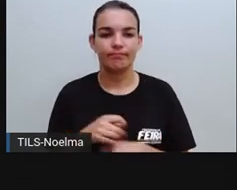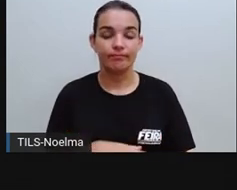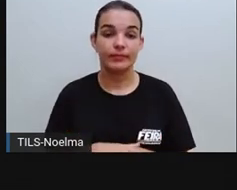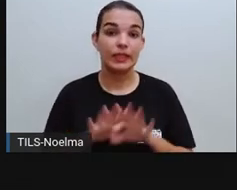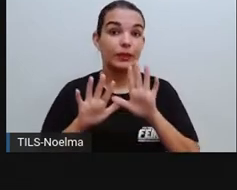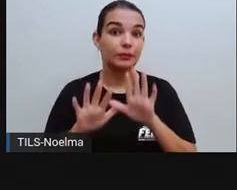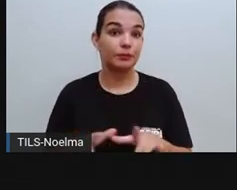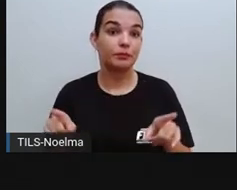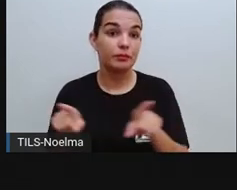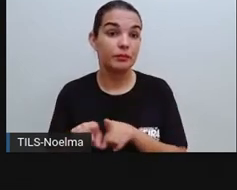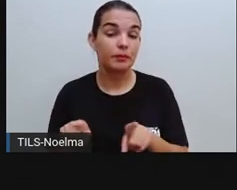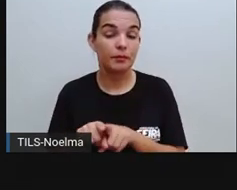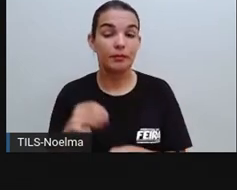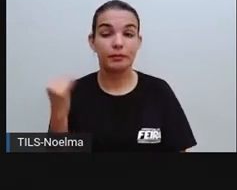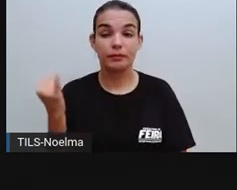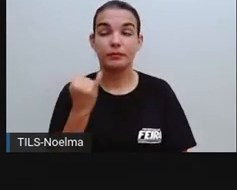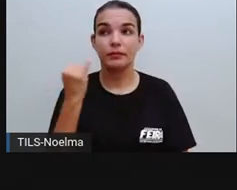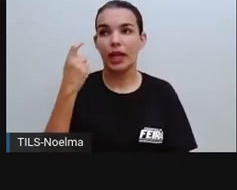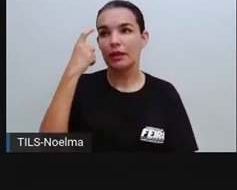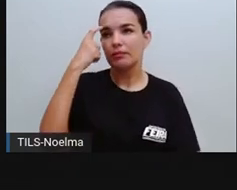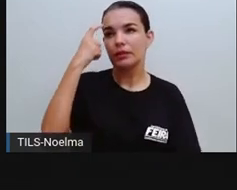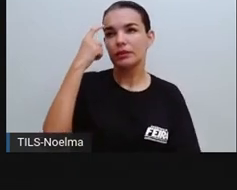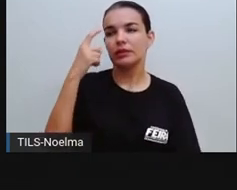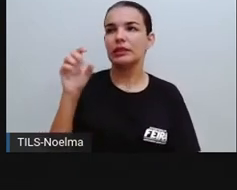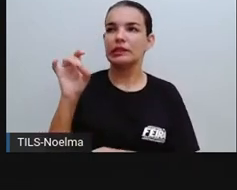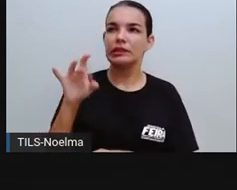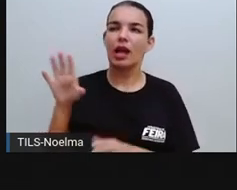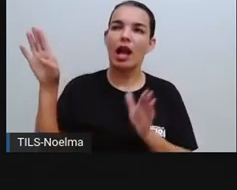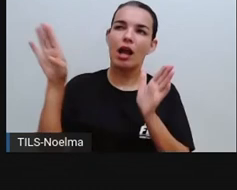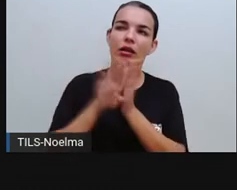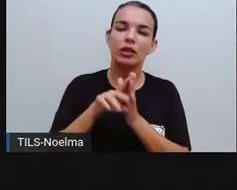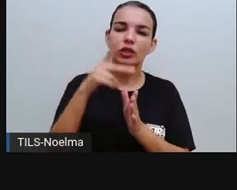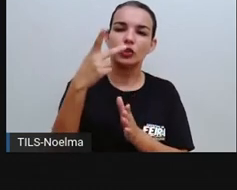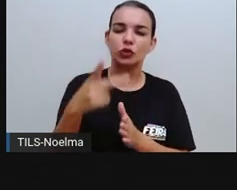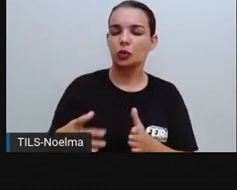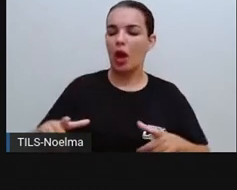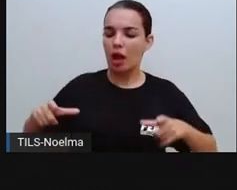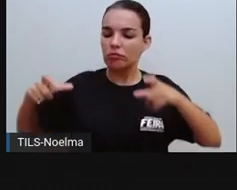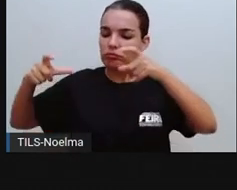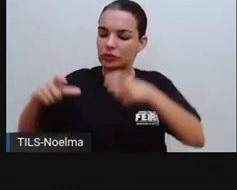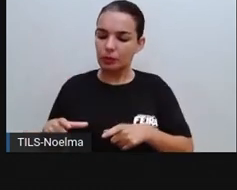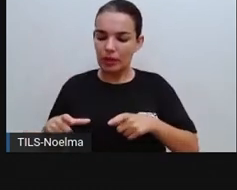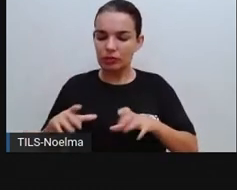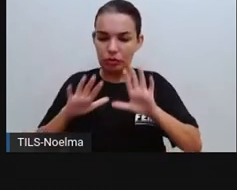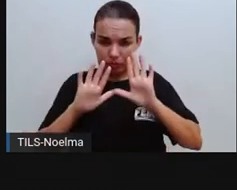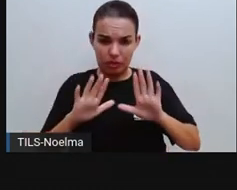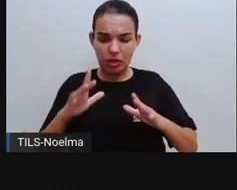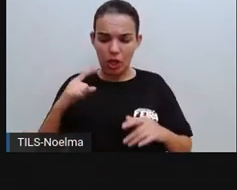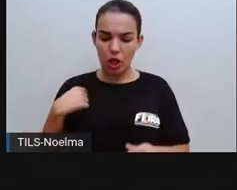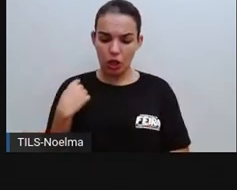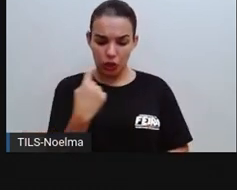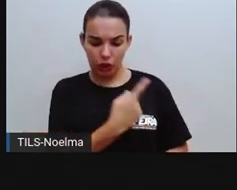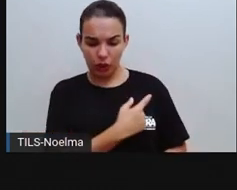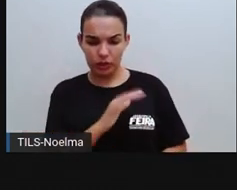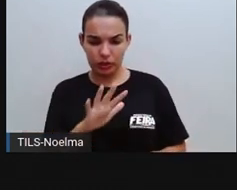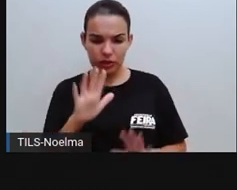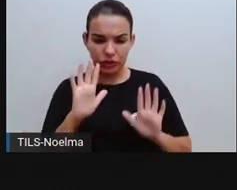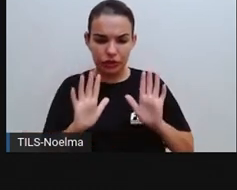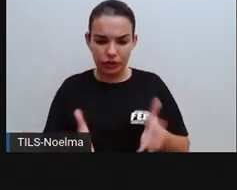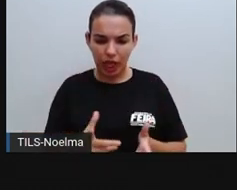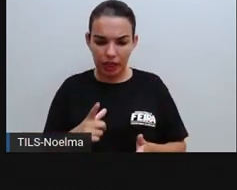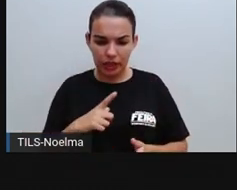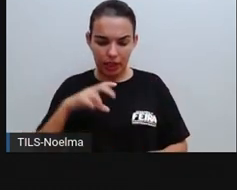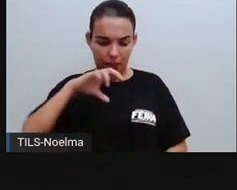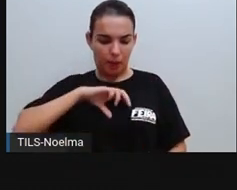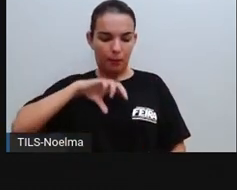interessante, imagine aí alguém chegar no seu território, né? Nós já temos aí, por exemplo, o